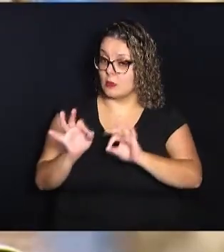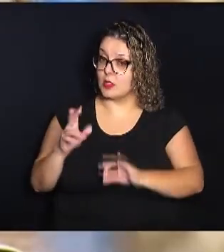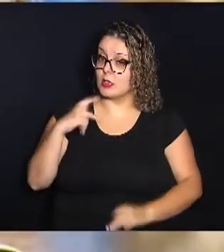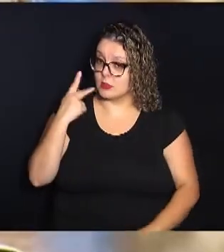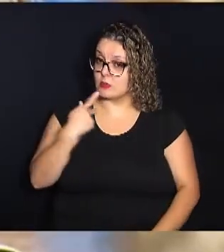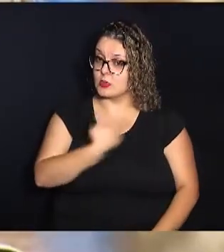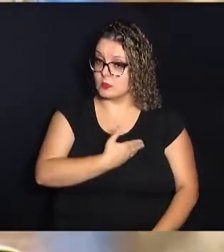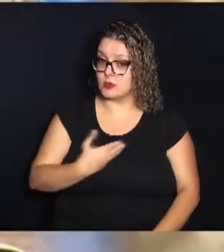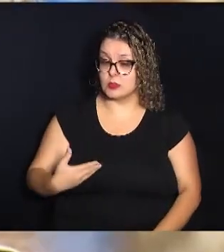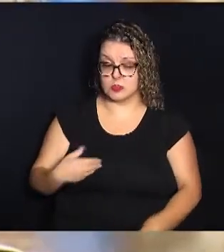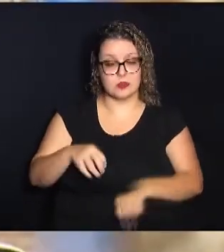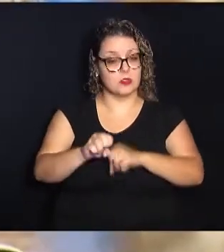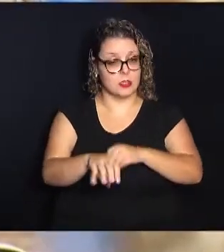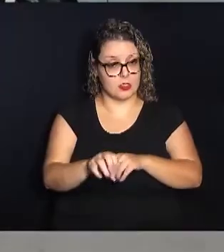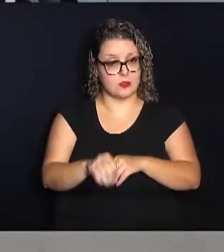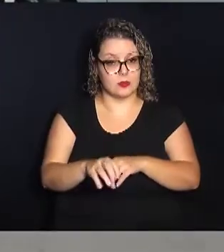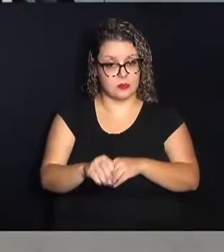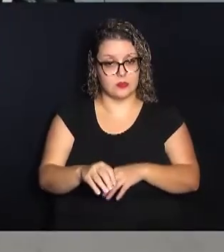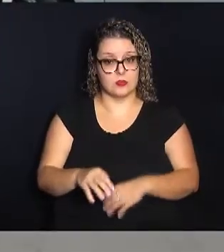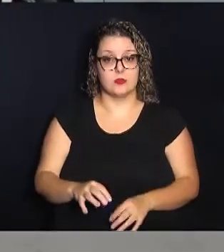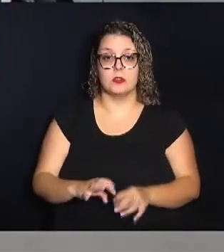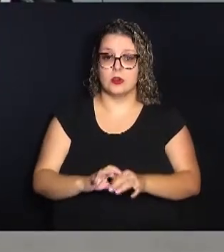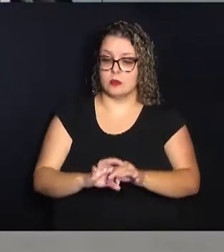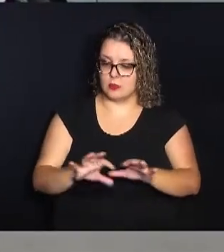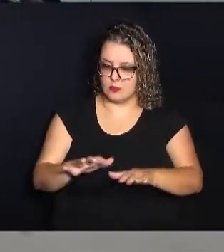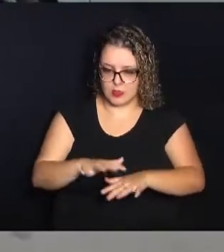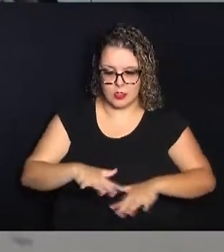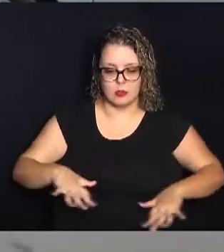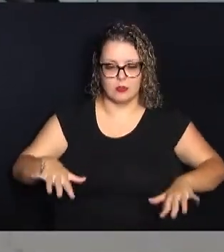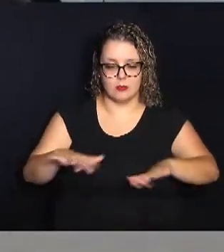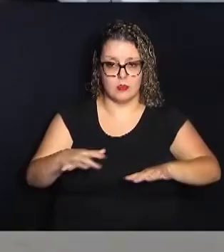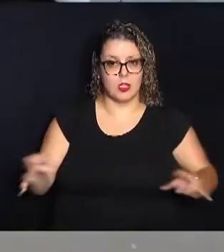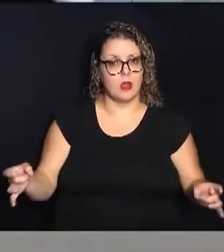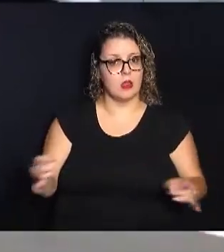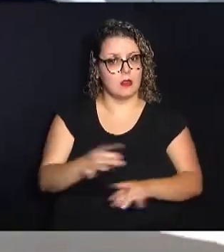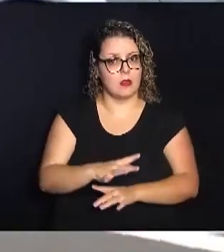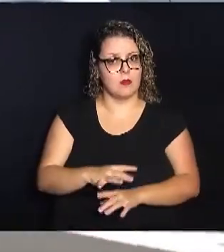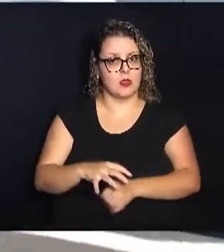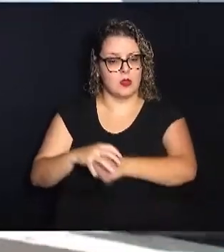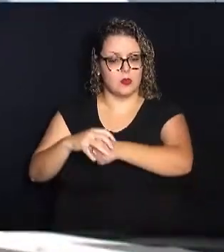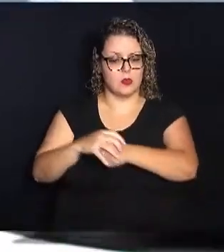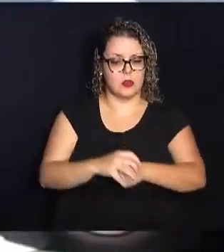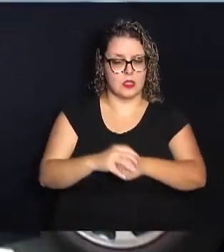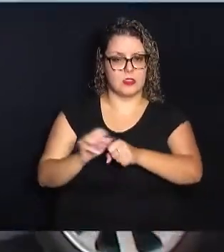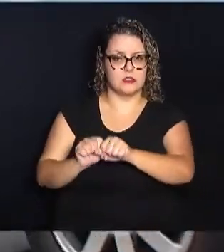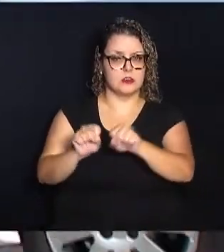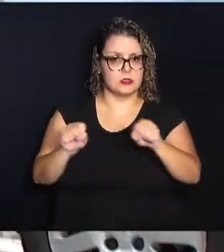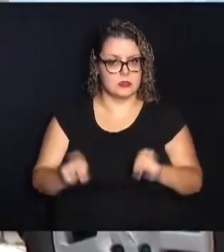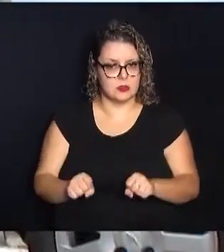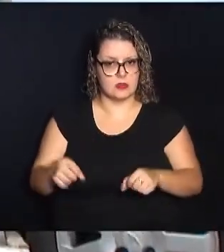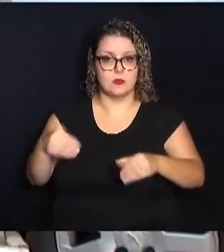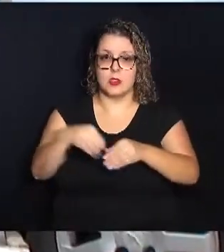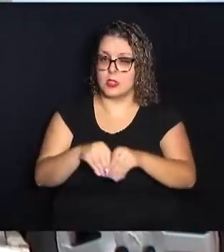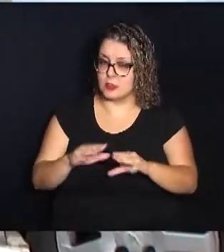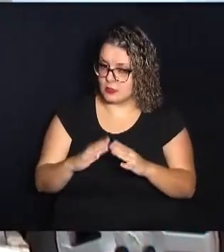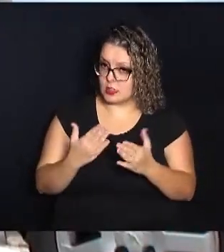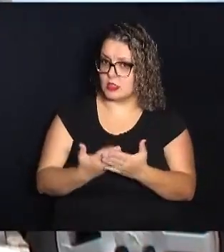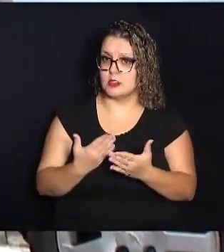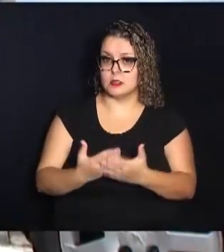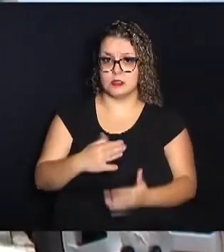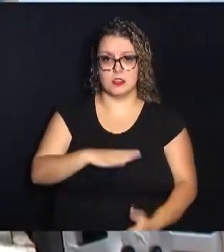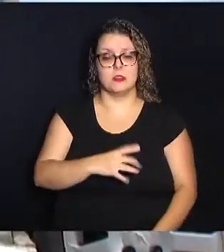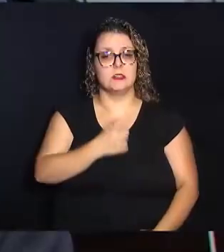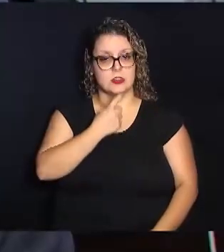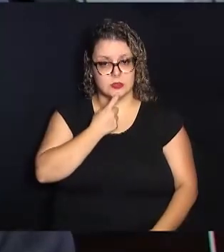públicas educacionais destinadas ao combate à intimidação sistemática dentro das escolas na cidade